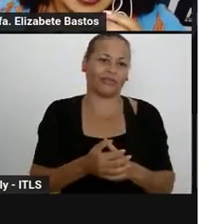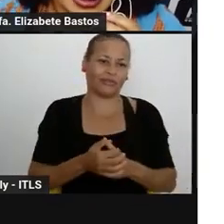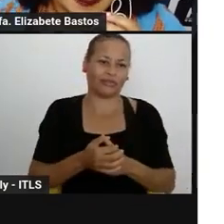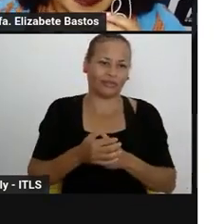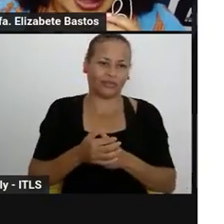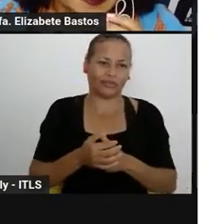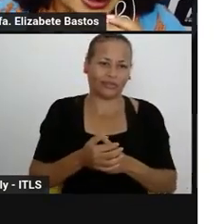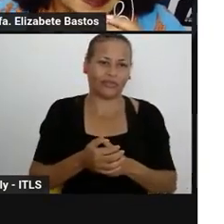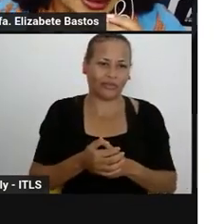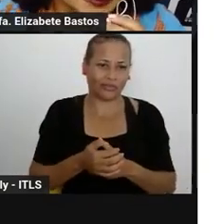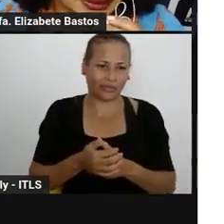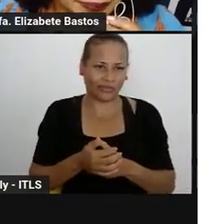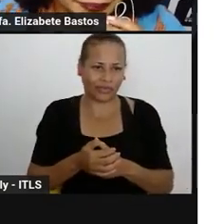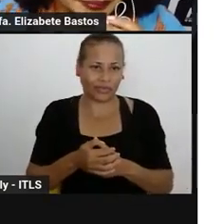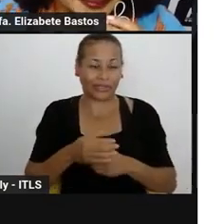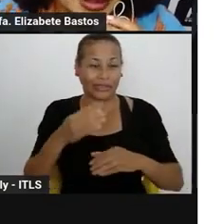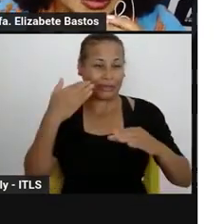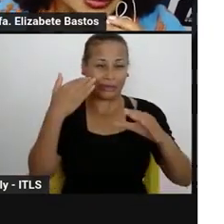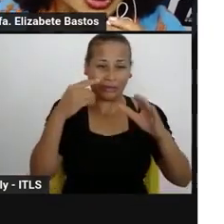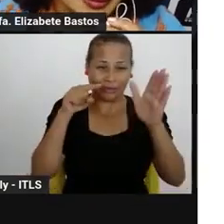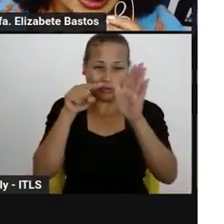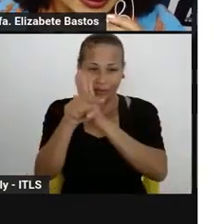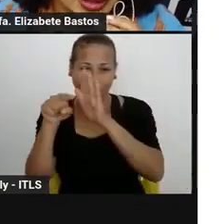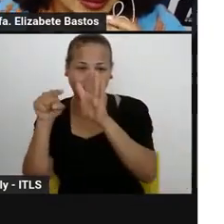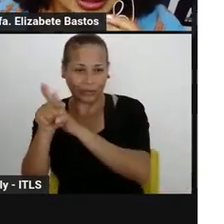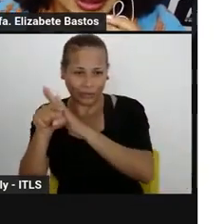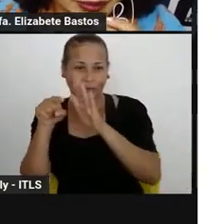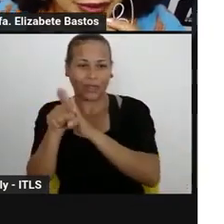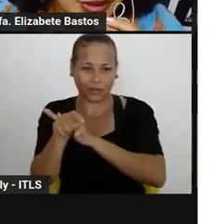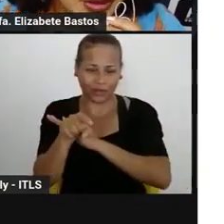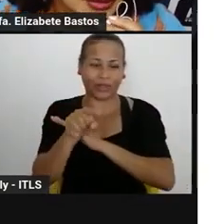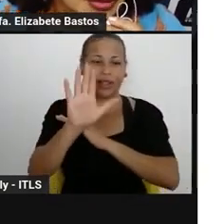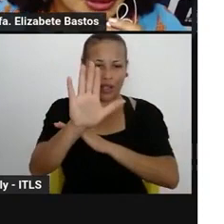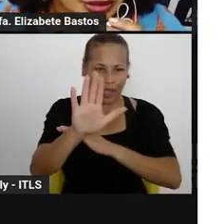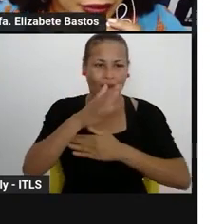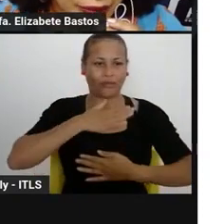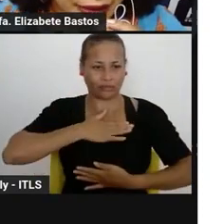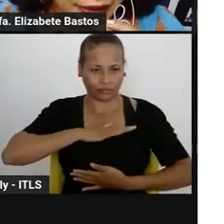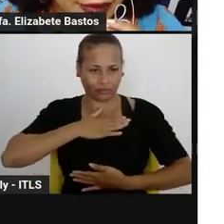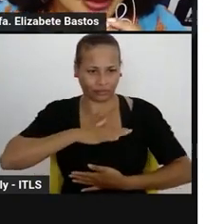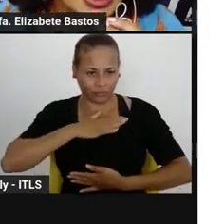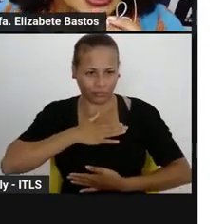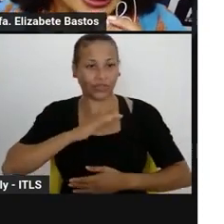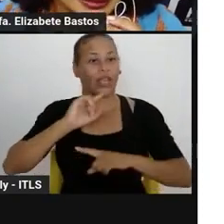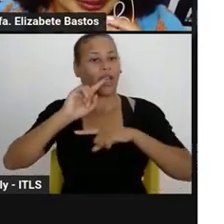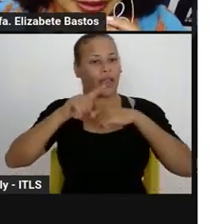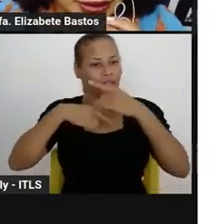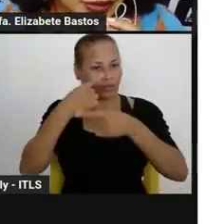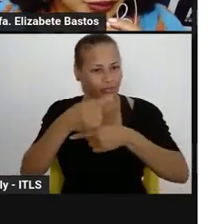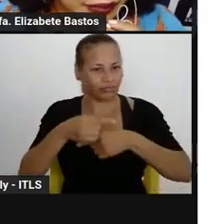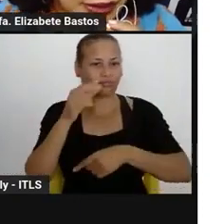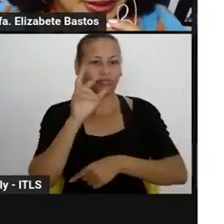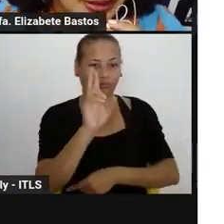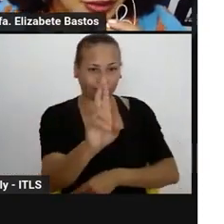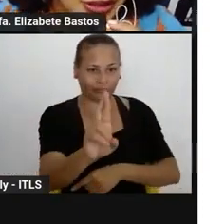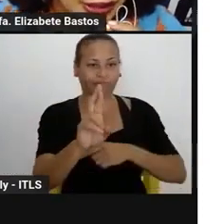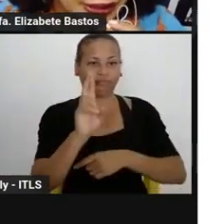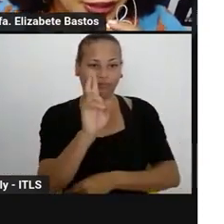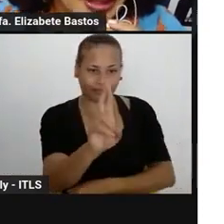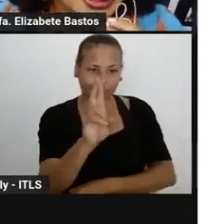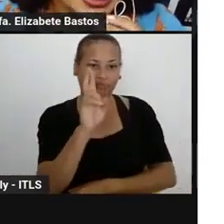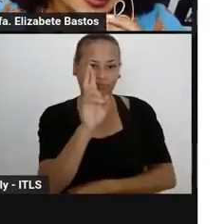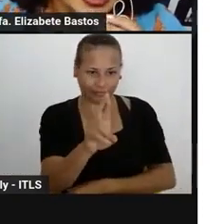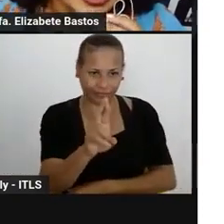para abrir para uma discussão maior. Acolhemos todos os questionamentos, todas as dúvidas no